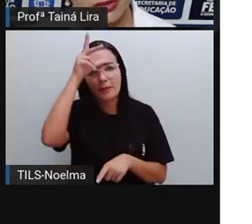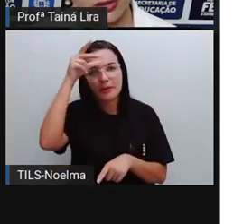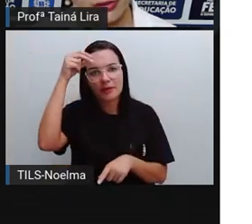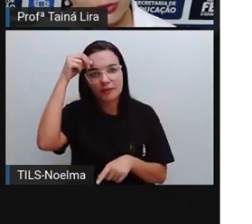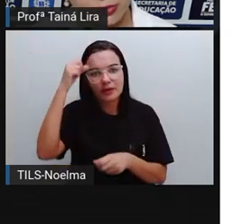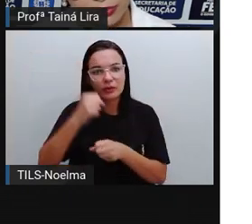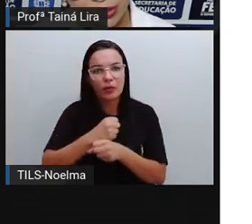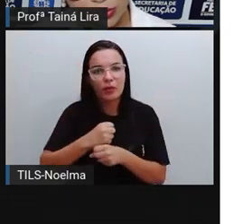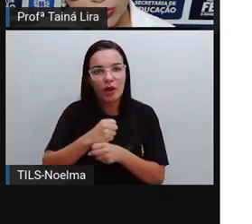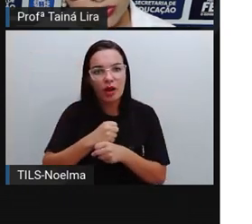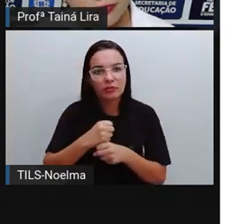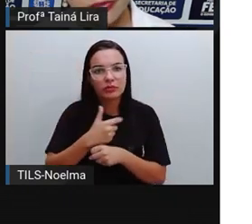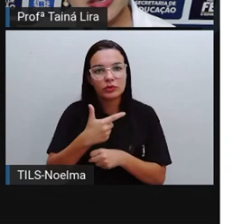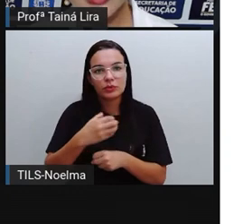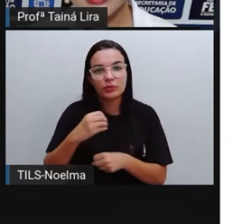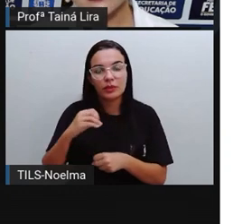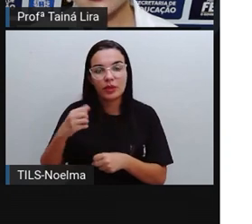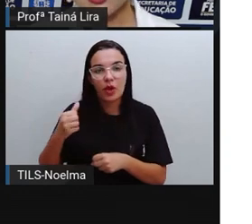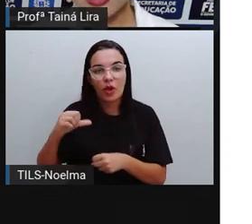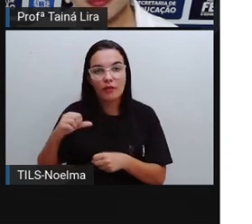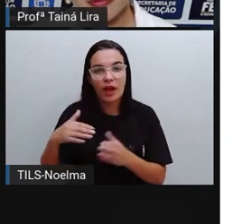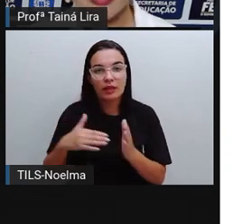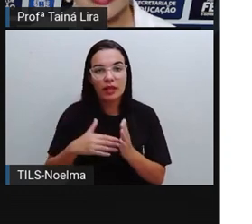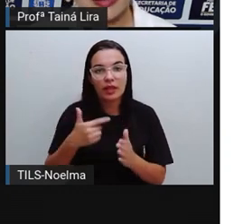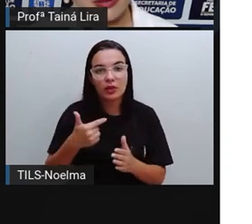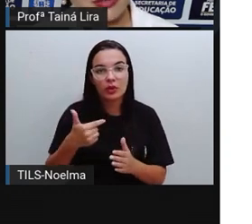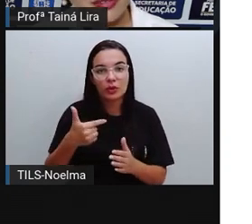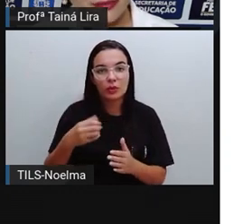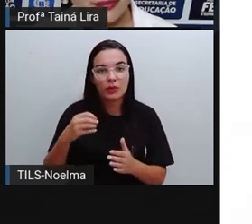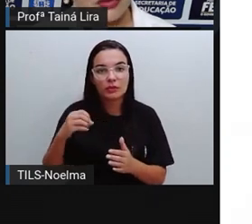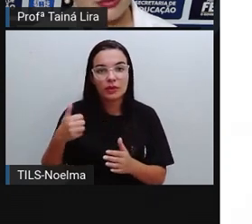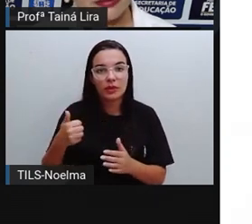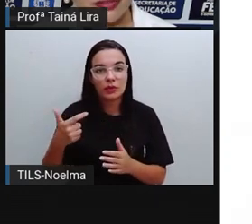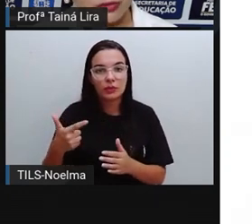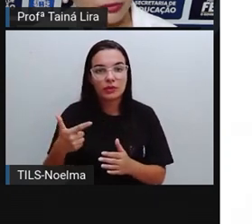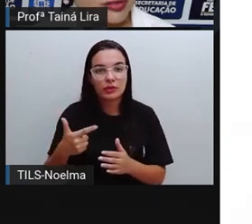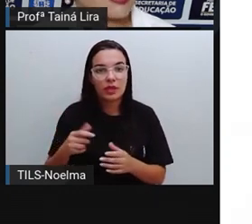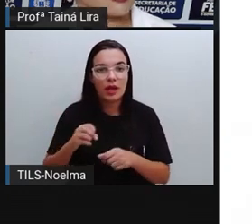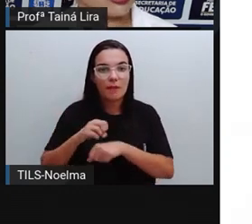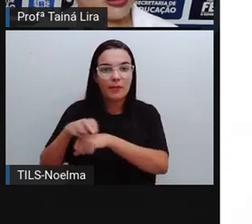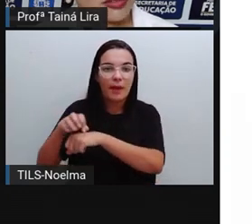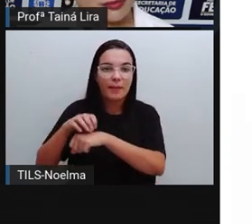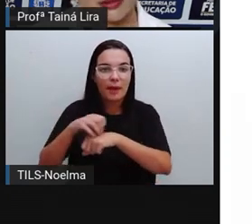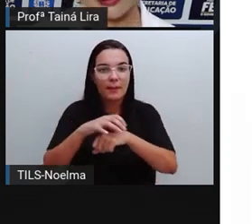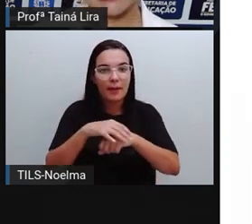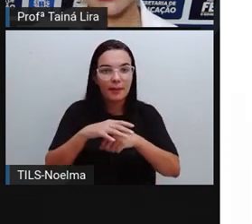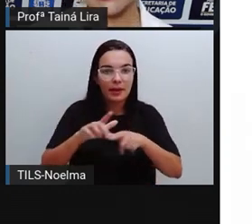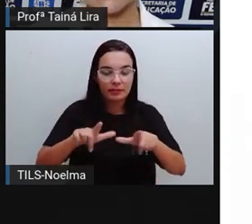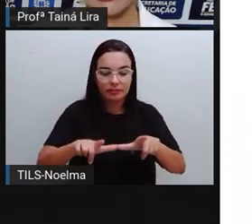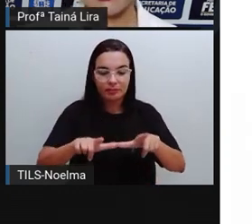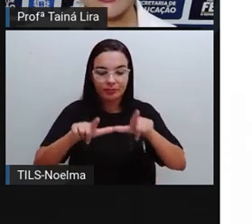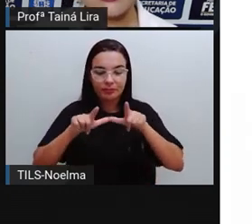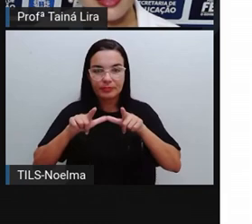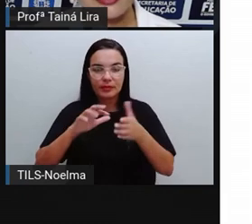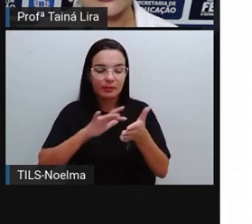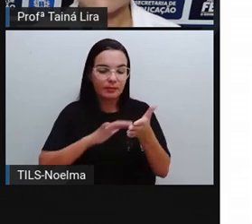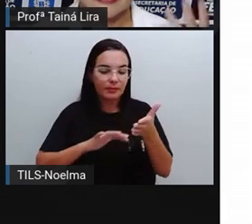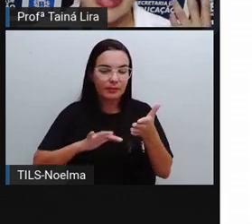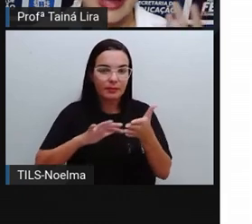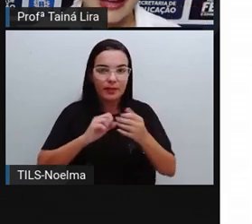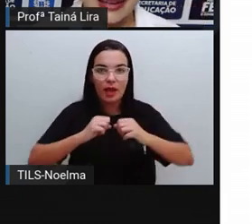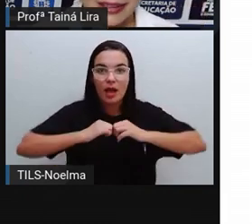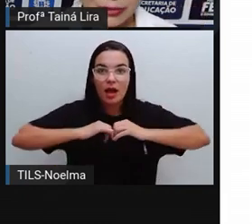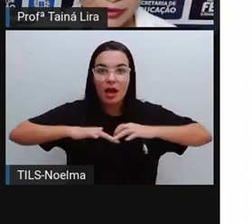2009 a 2012. Ele distribuiu tablets aí para os professores da rede municipal, ampliando aí o acesso